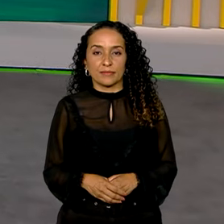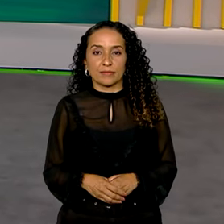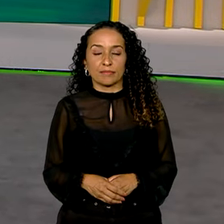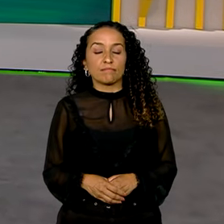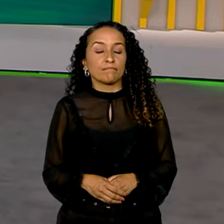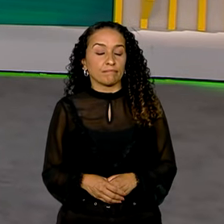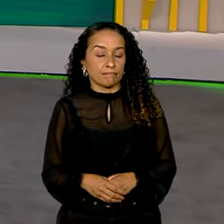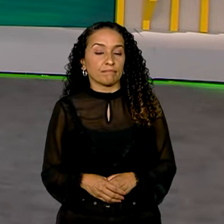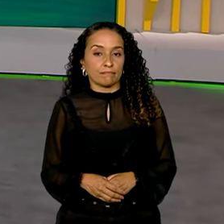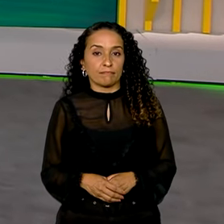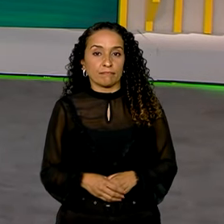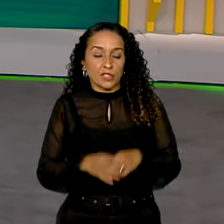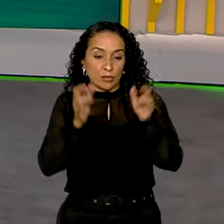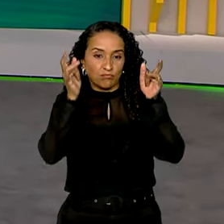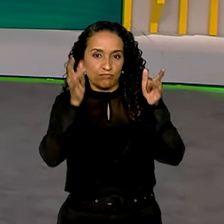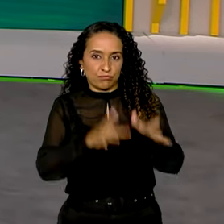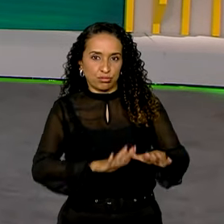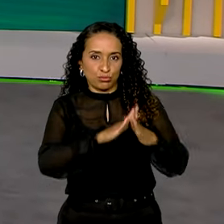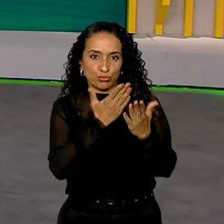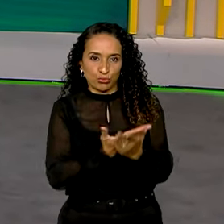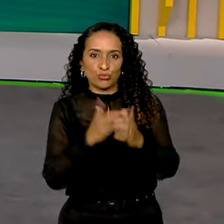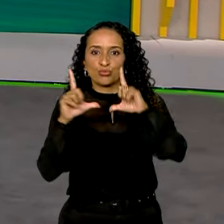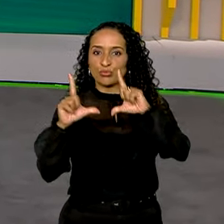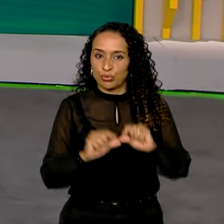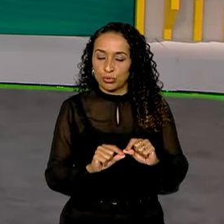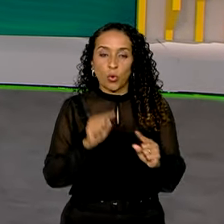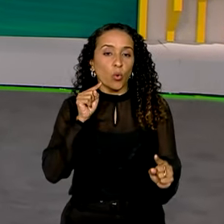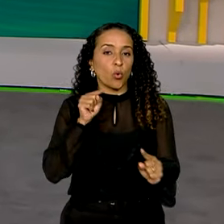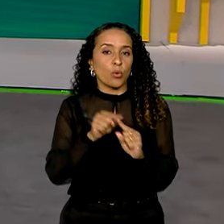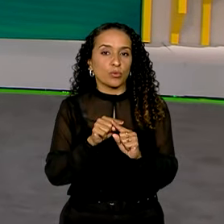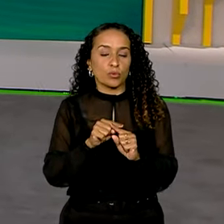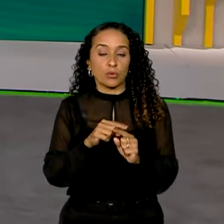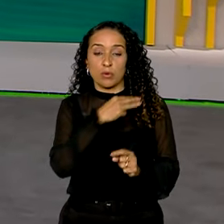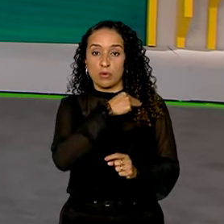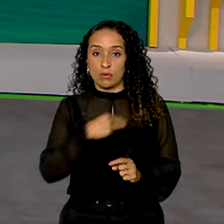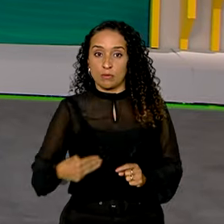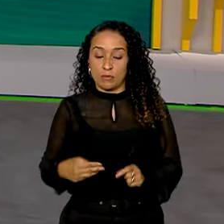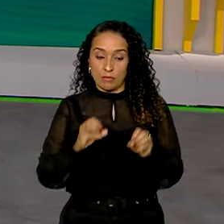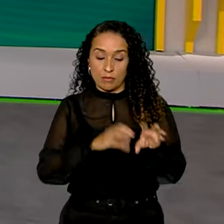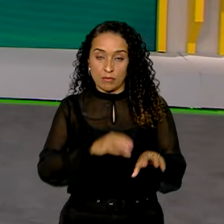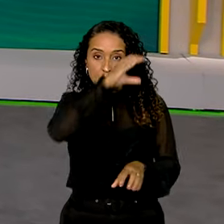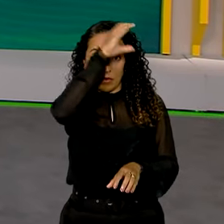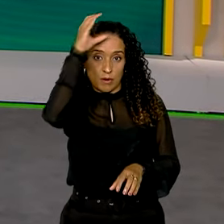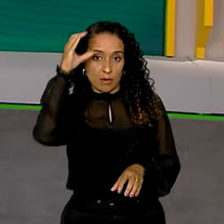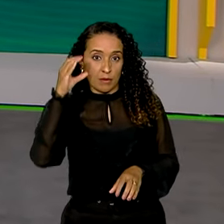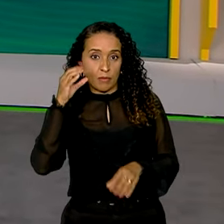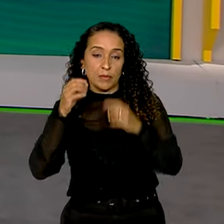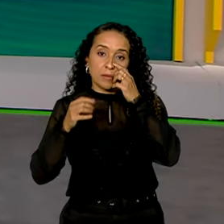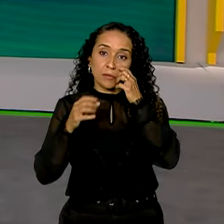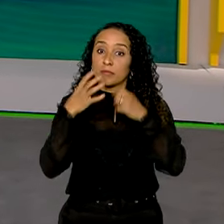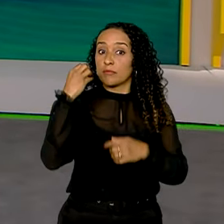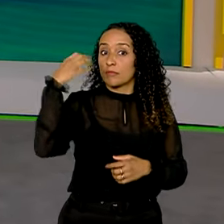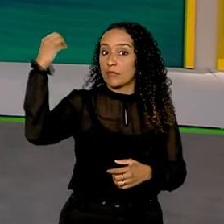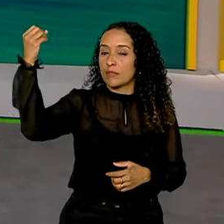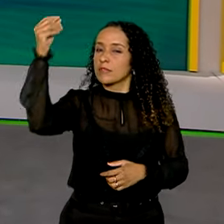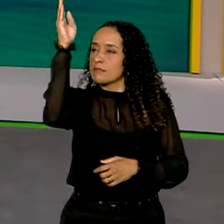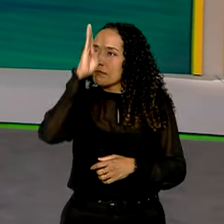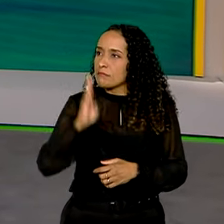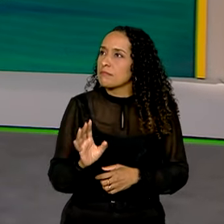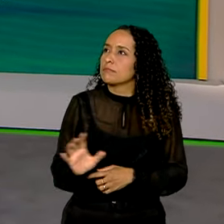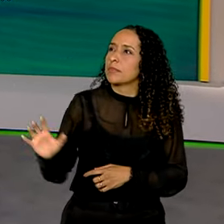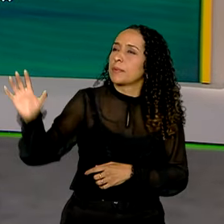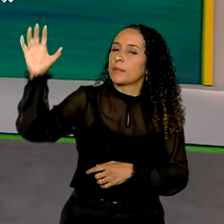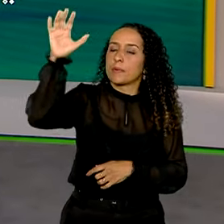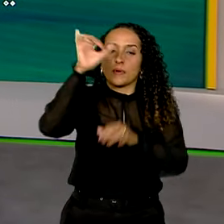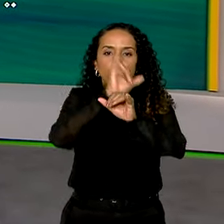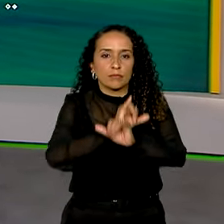Diminuir a evasão escolar. Com esse objetivo, o ministro da Educação, Camilo Santana, está viajando pelo Brasil para